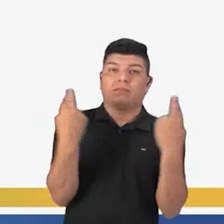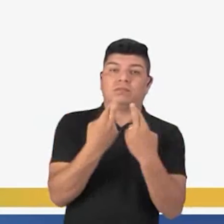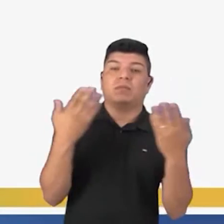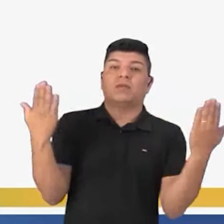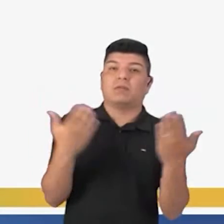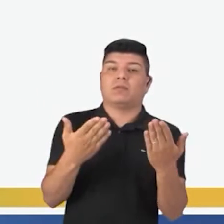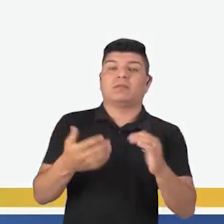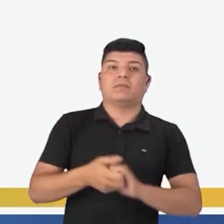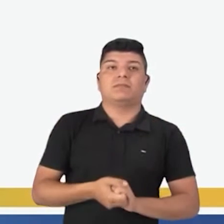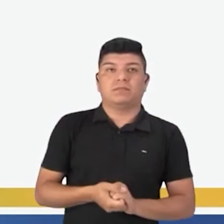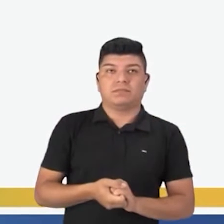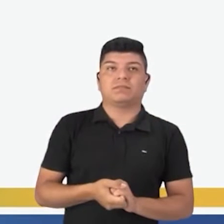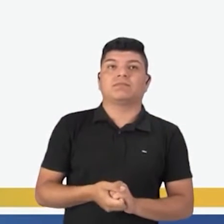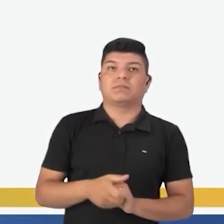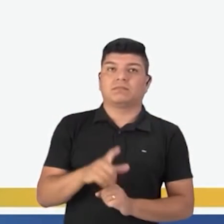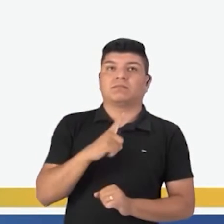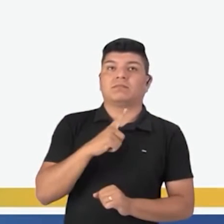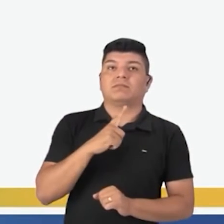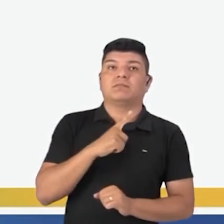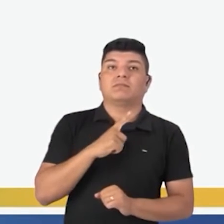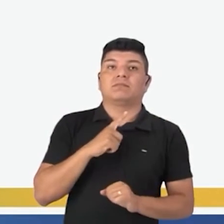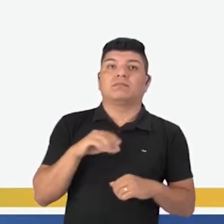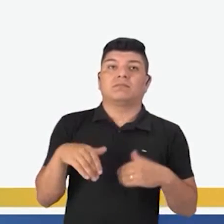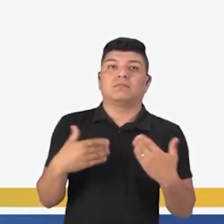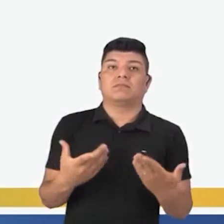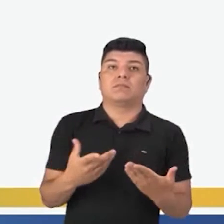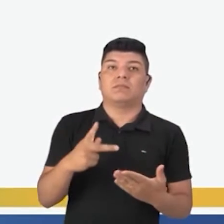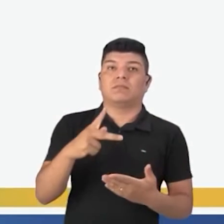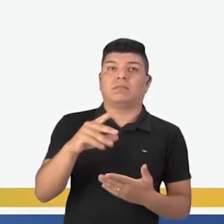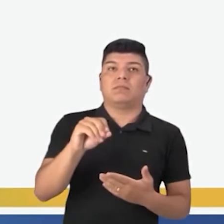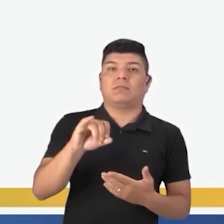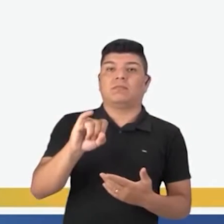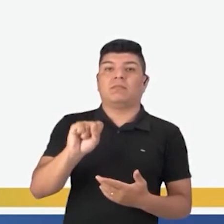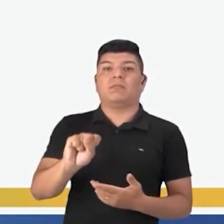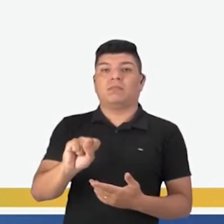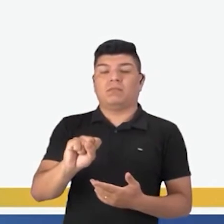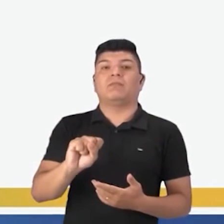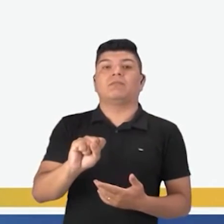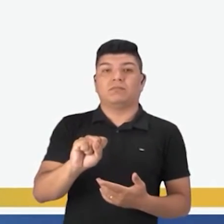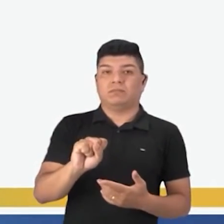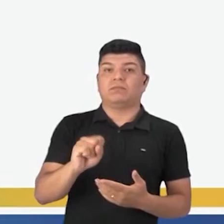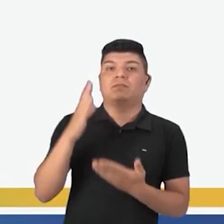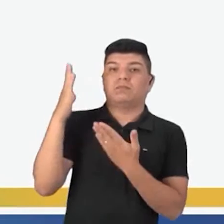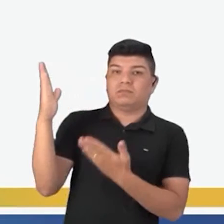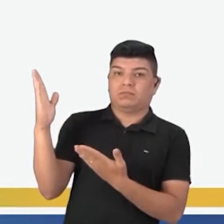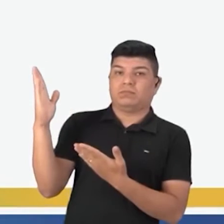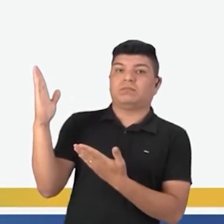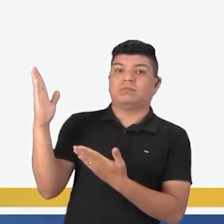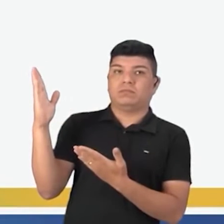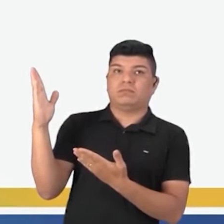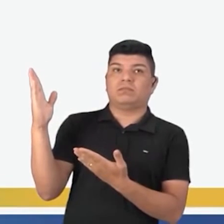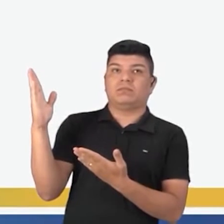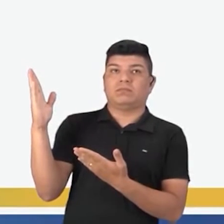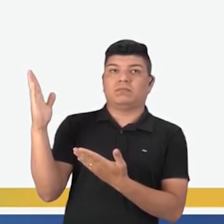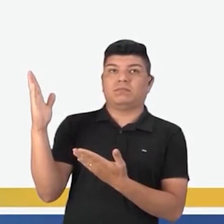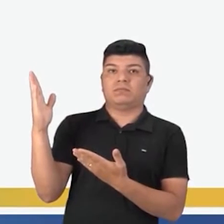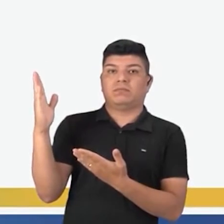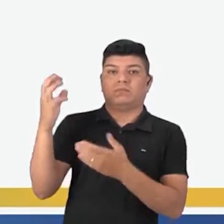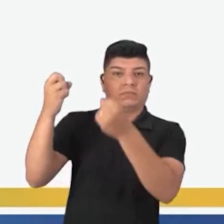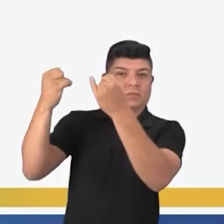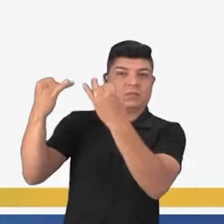reunião agora. Aí, nós temos o operador pois, que é o nosso operador de